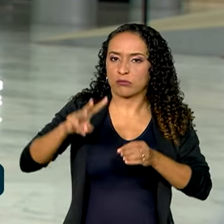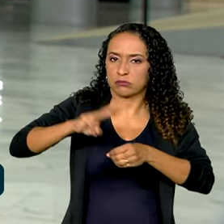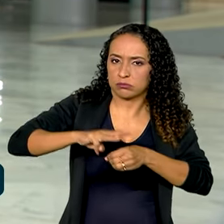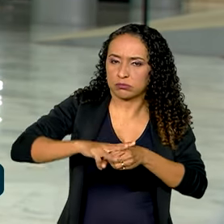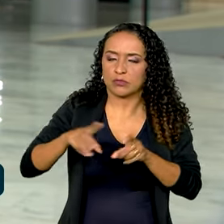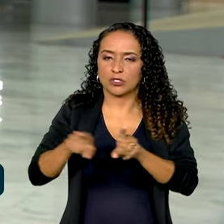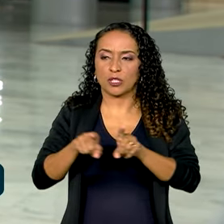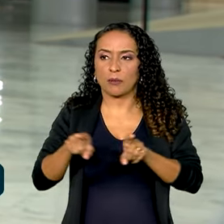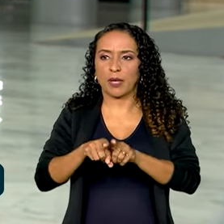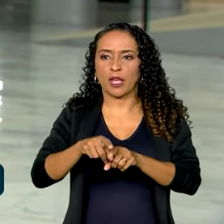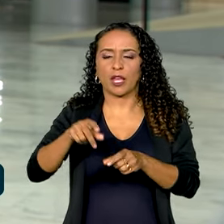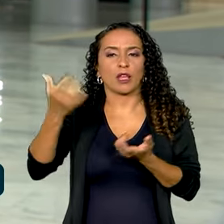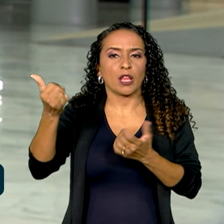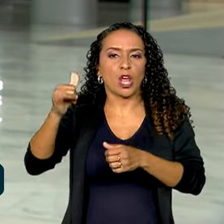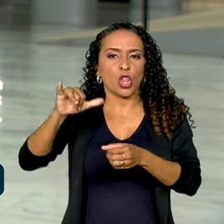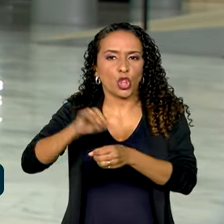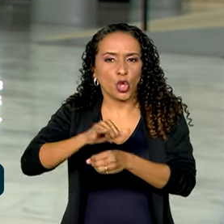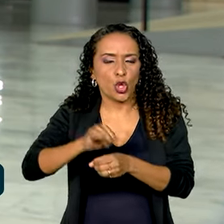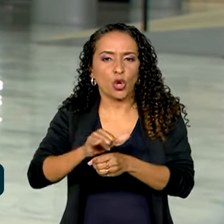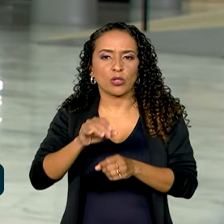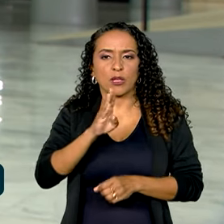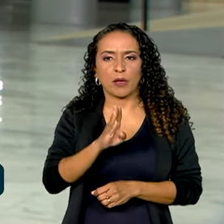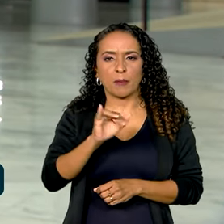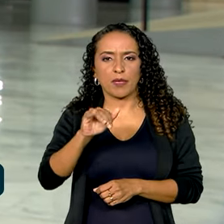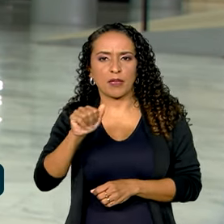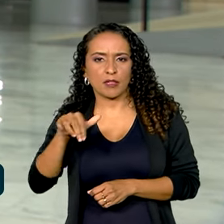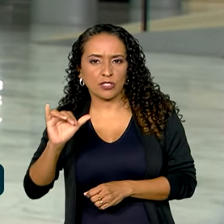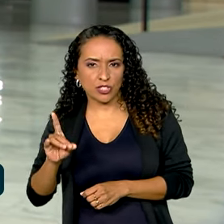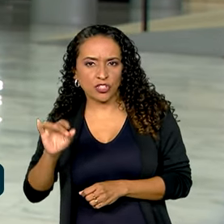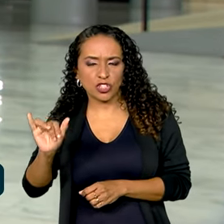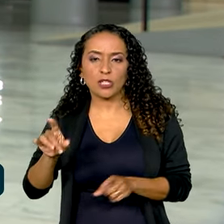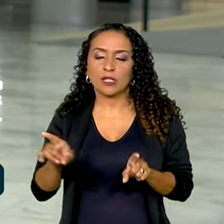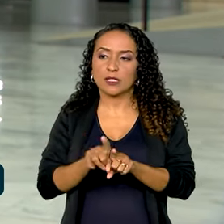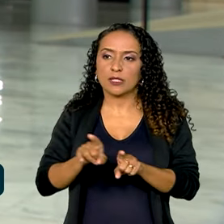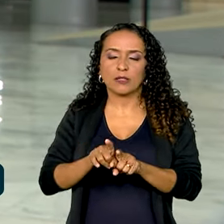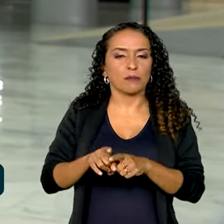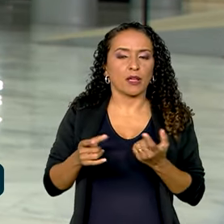Toyota, CEO da BID e presidente da Scania para a América Latina.